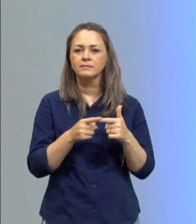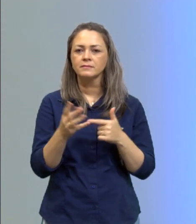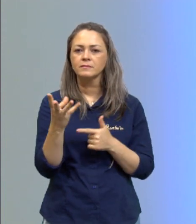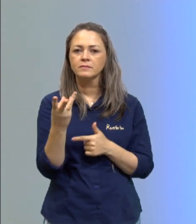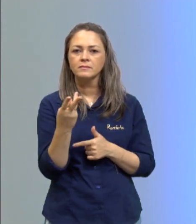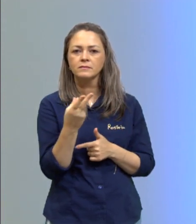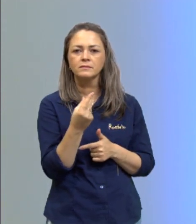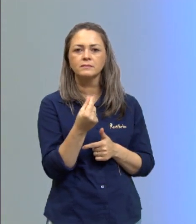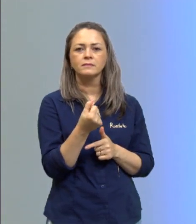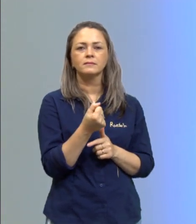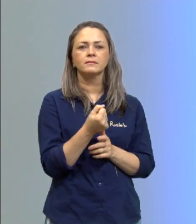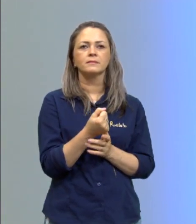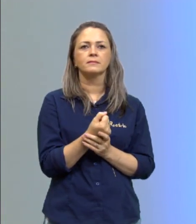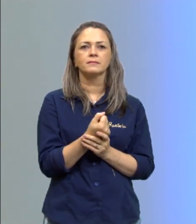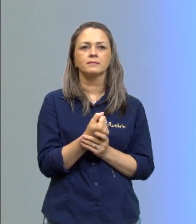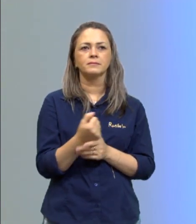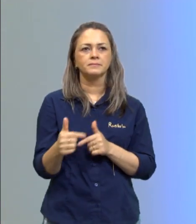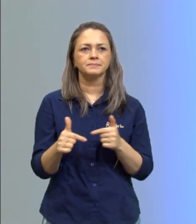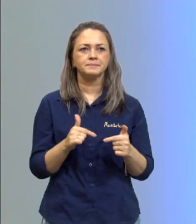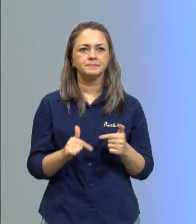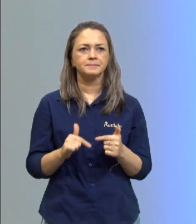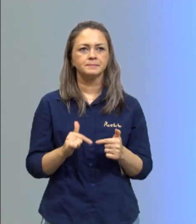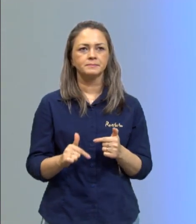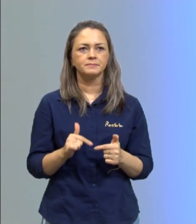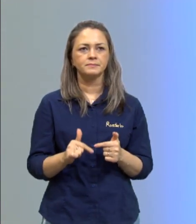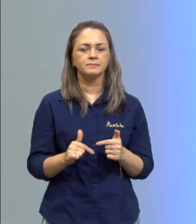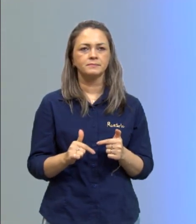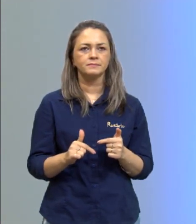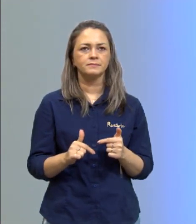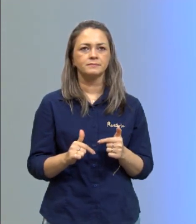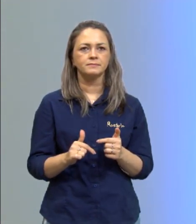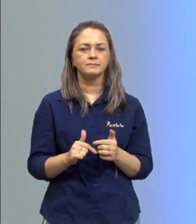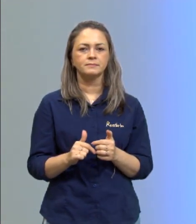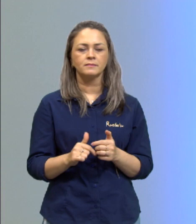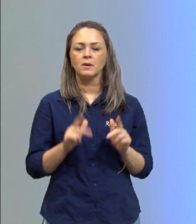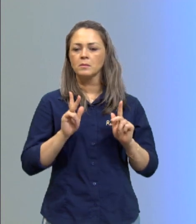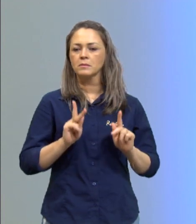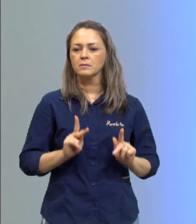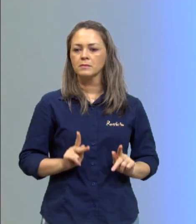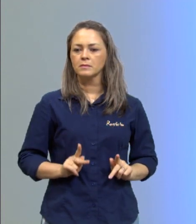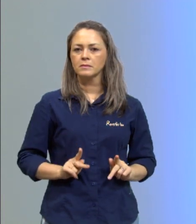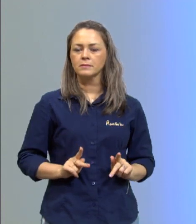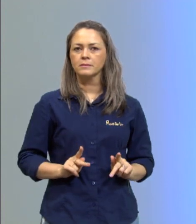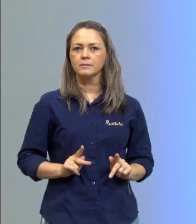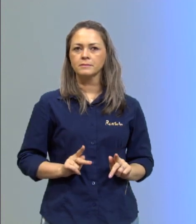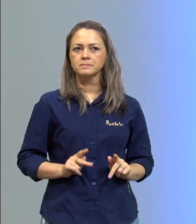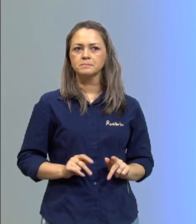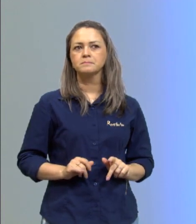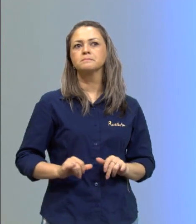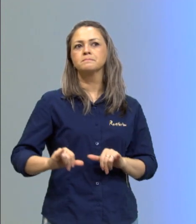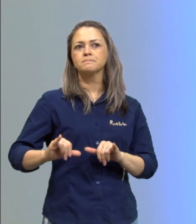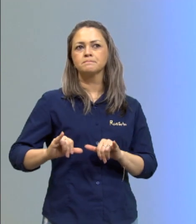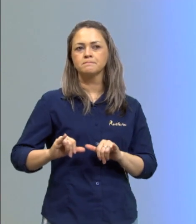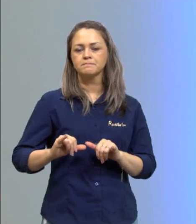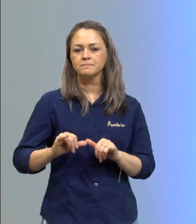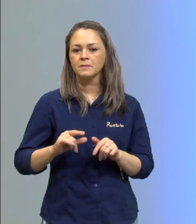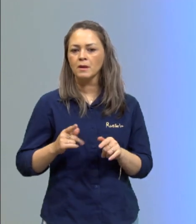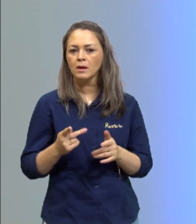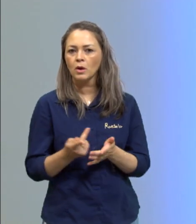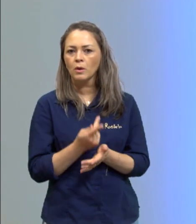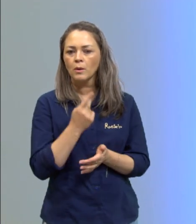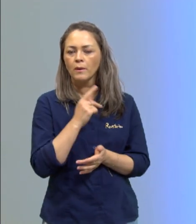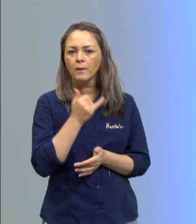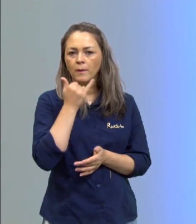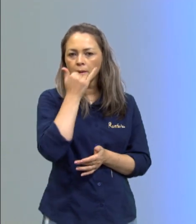de trabalhadores ou seja pela quantidade de pessoas que sofreram esses acidentes quando eu